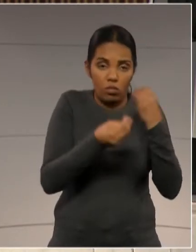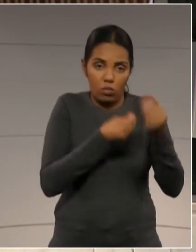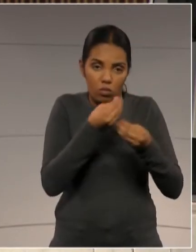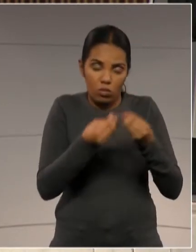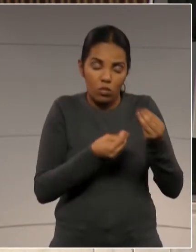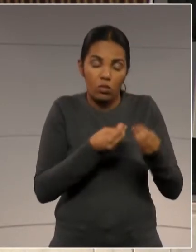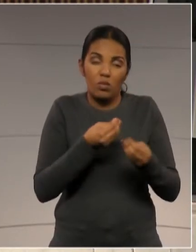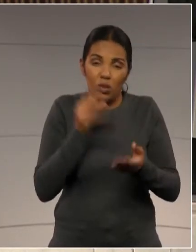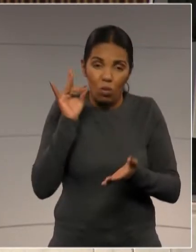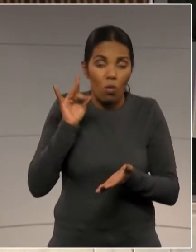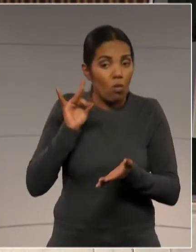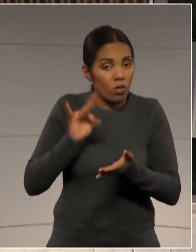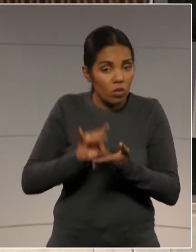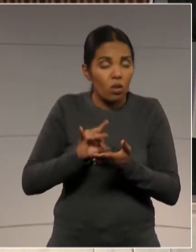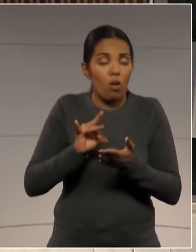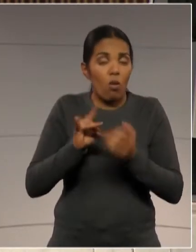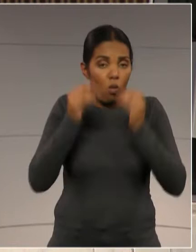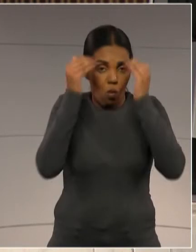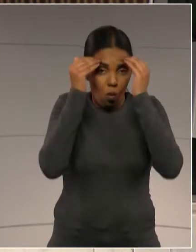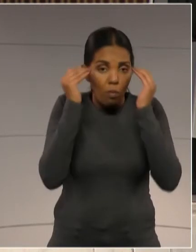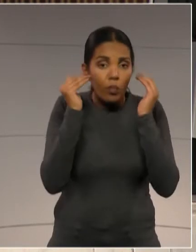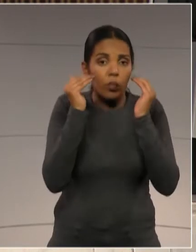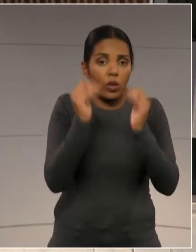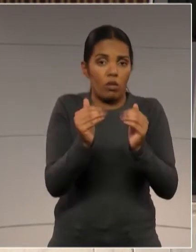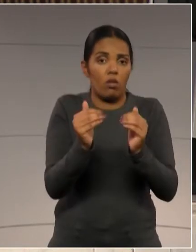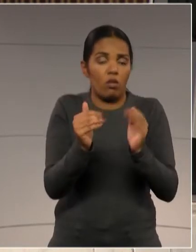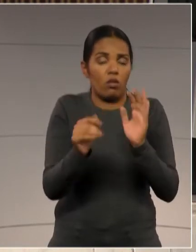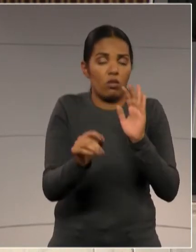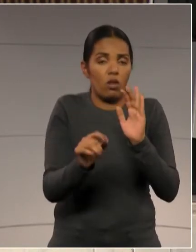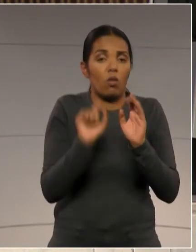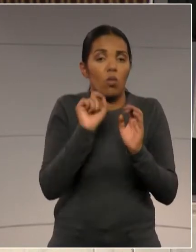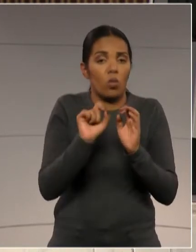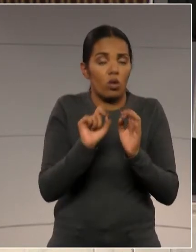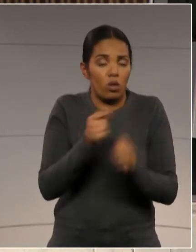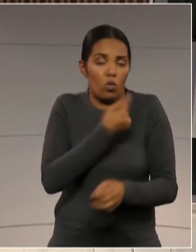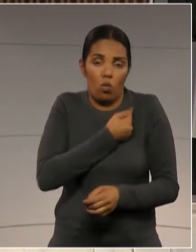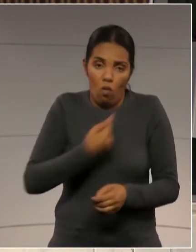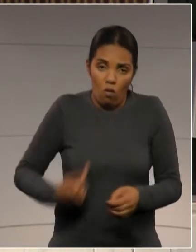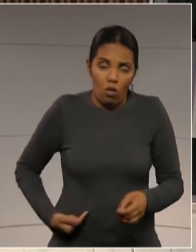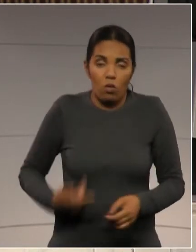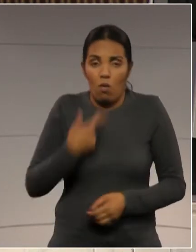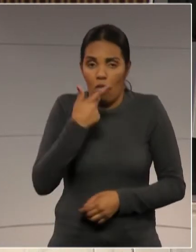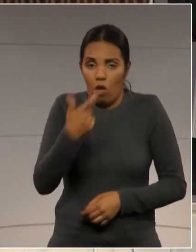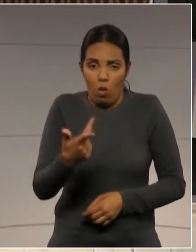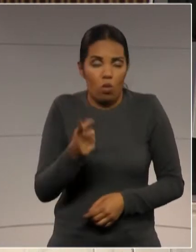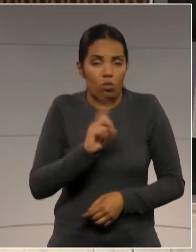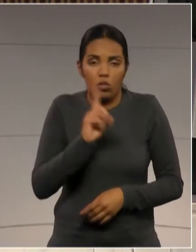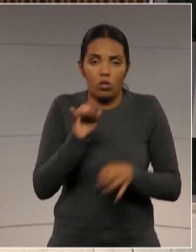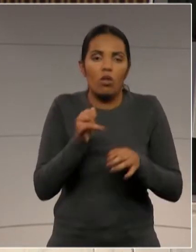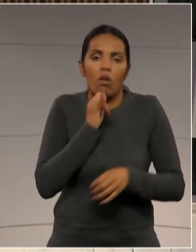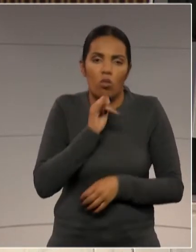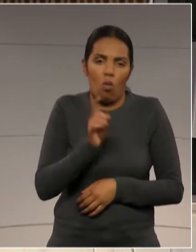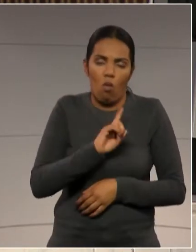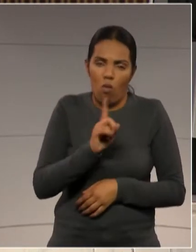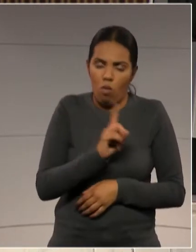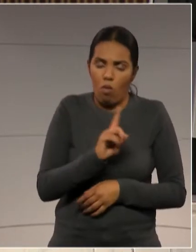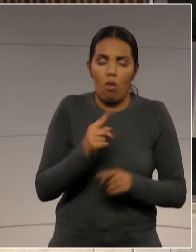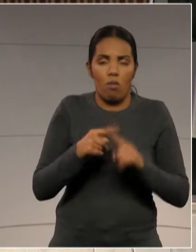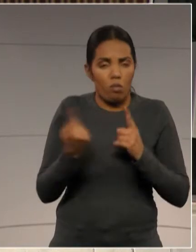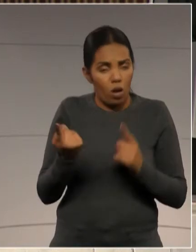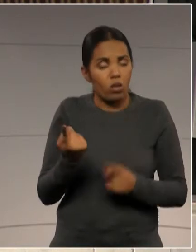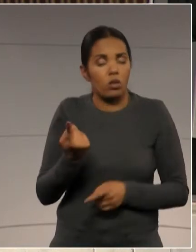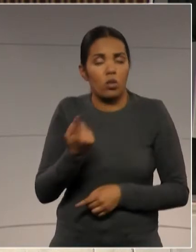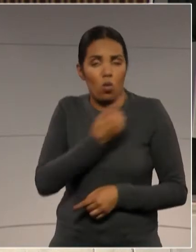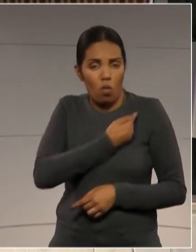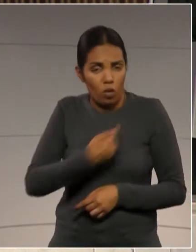possa efetivamente ser não apenas um discurso vazio, mas que o governador Carlos